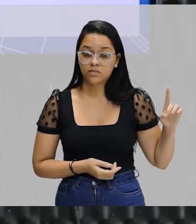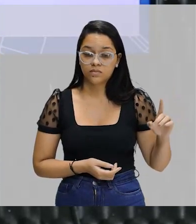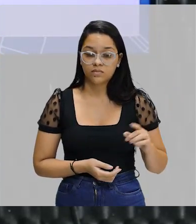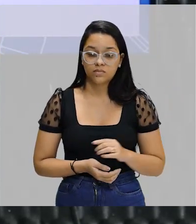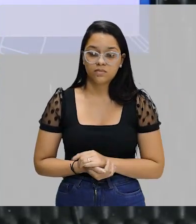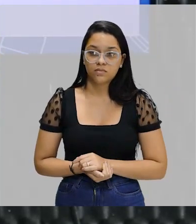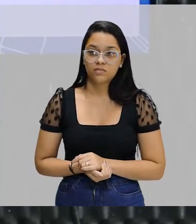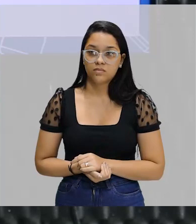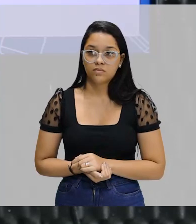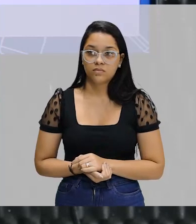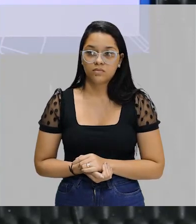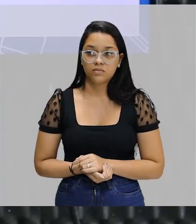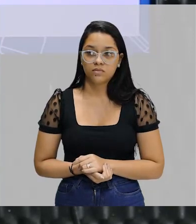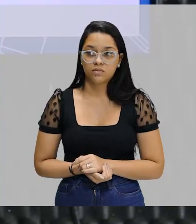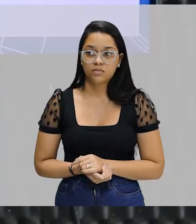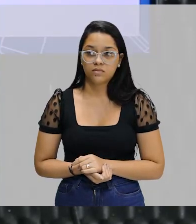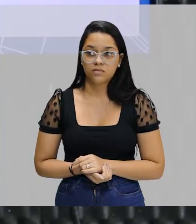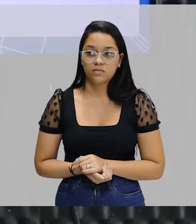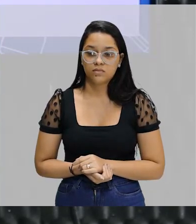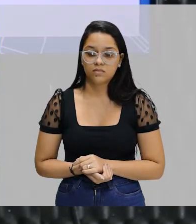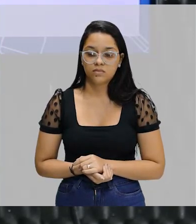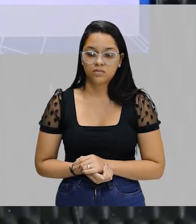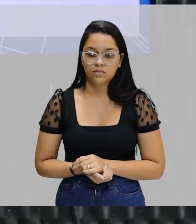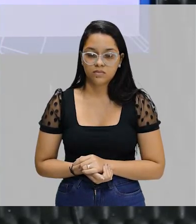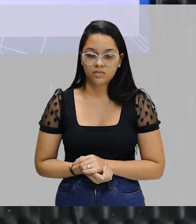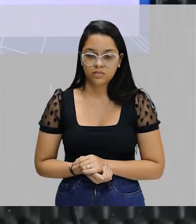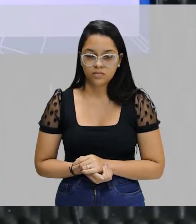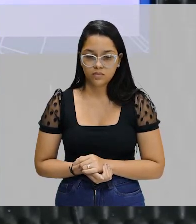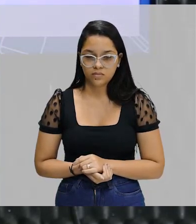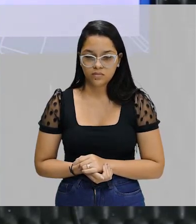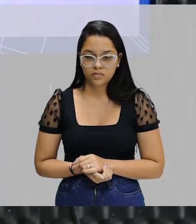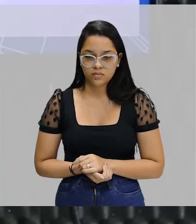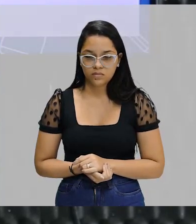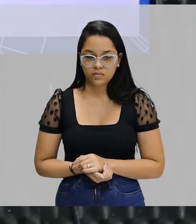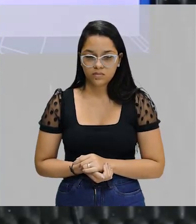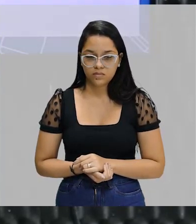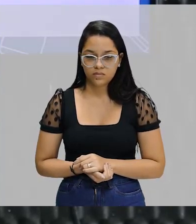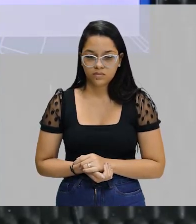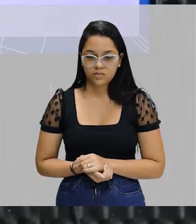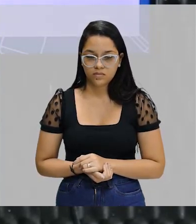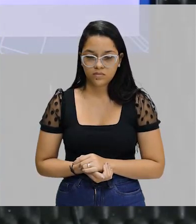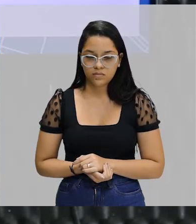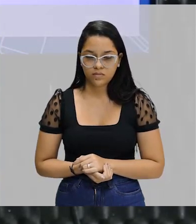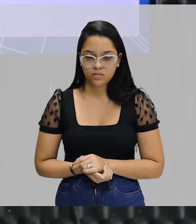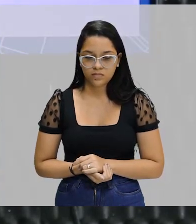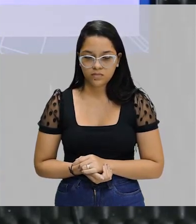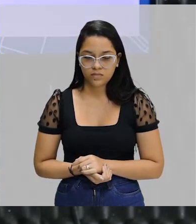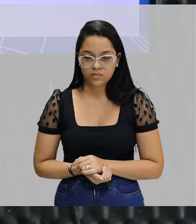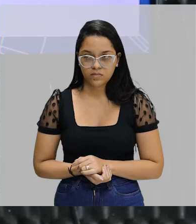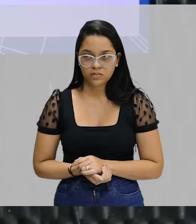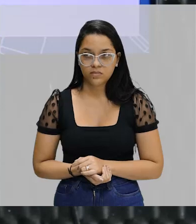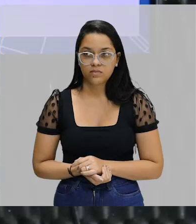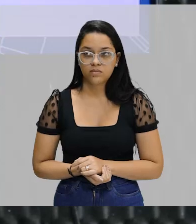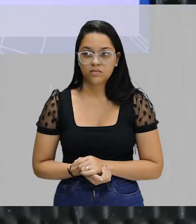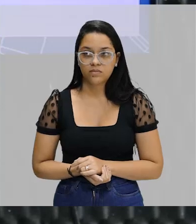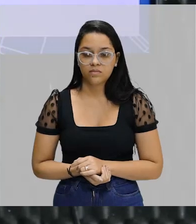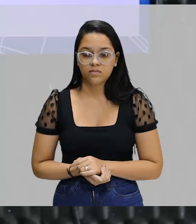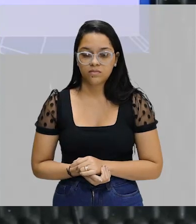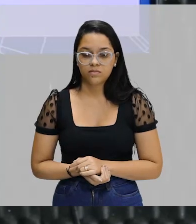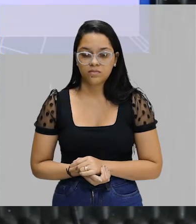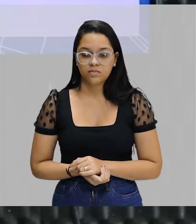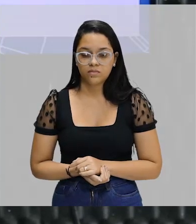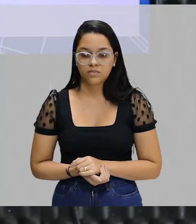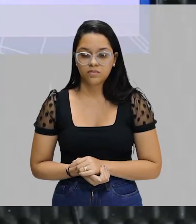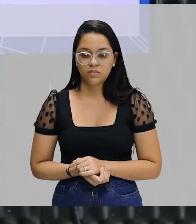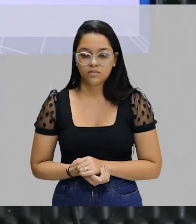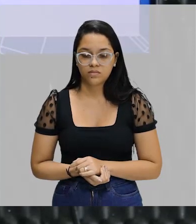O pai se mune de uma caixa de fósforo e espera.